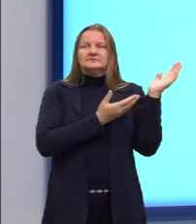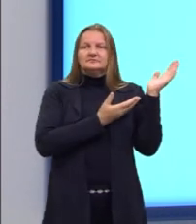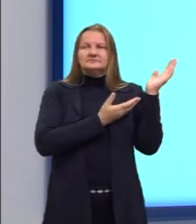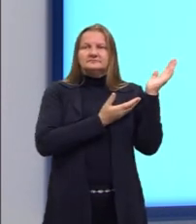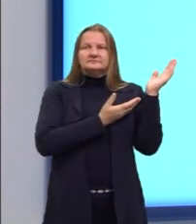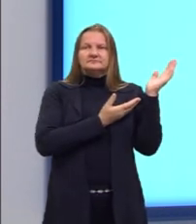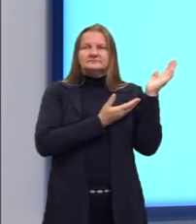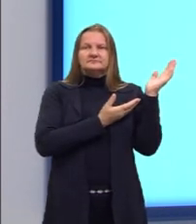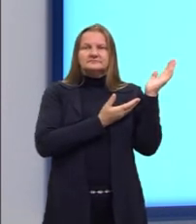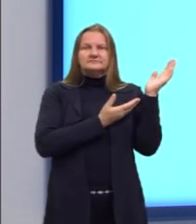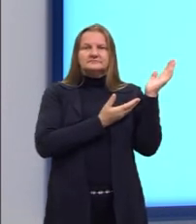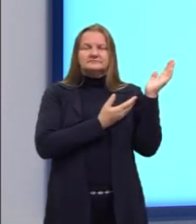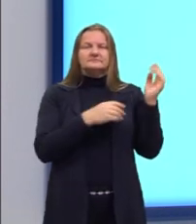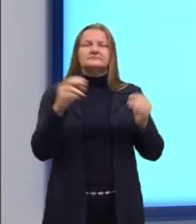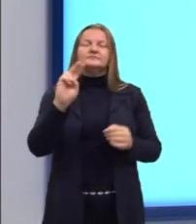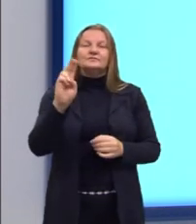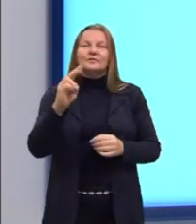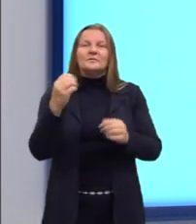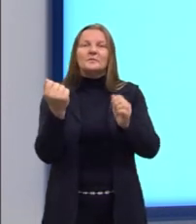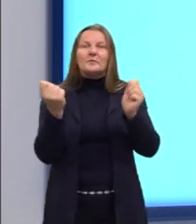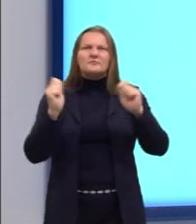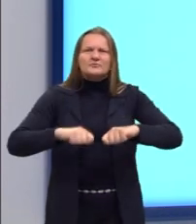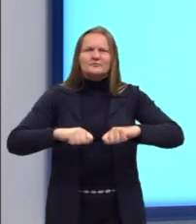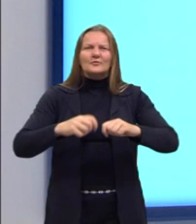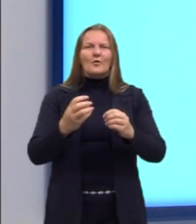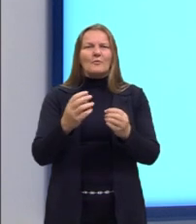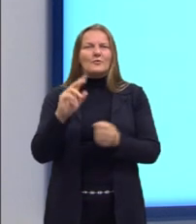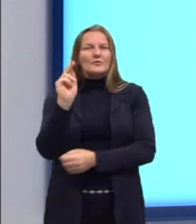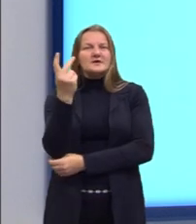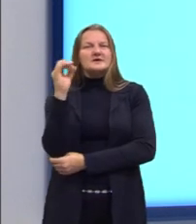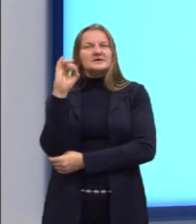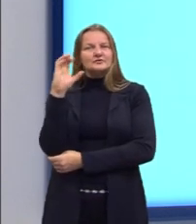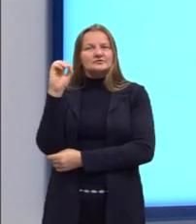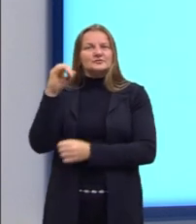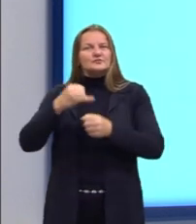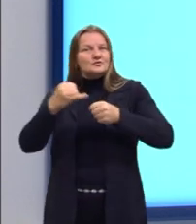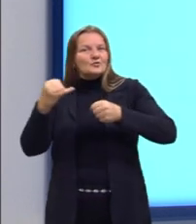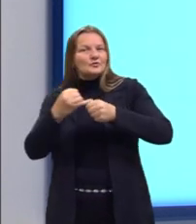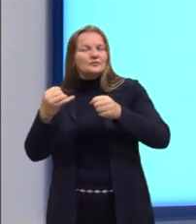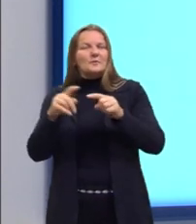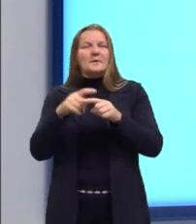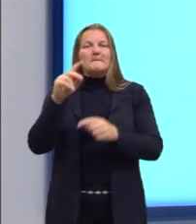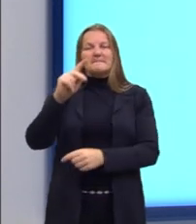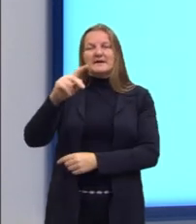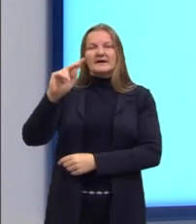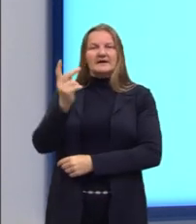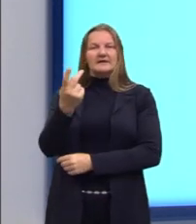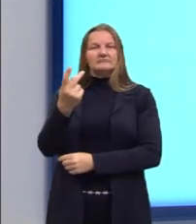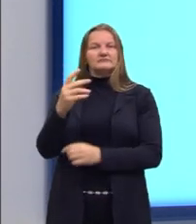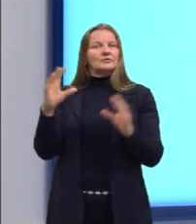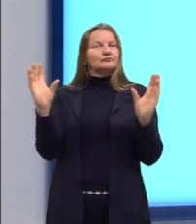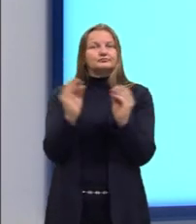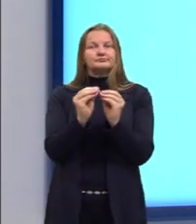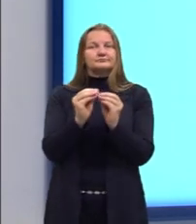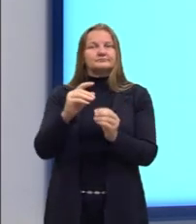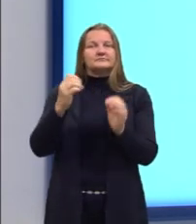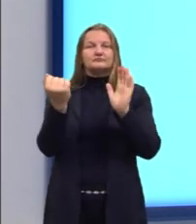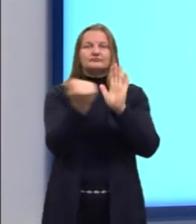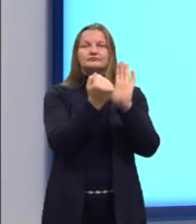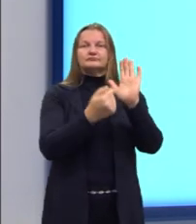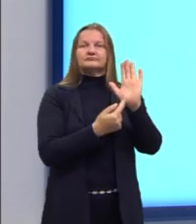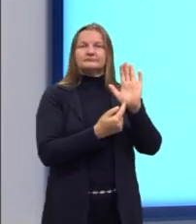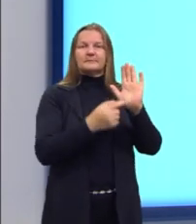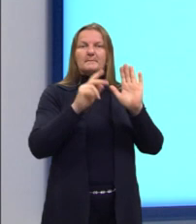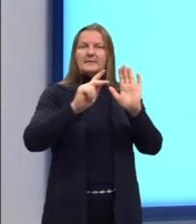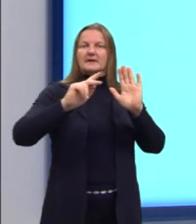nomenclatura, né? Ah, eu estou fazendo um potencial hidrogênio iônico. Não, eu estou fazendo um PH, tá? Então, foi ele que criou essa sigla, o